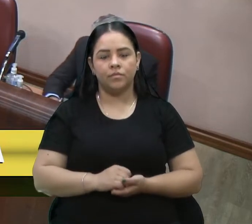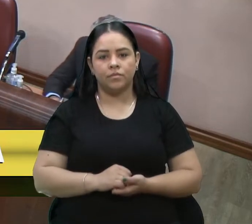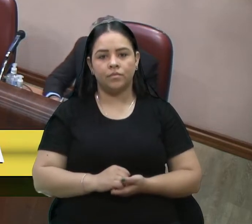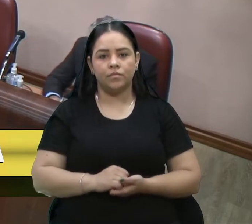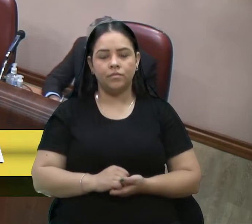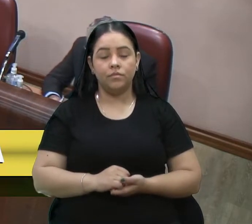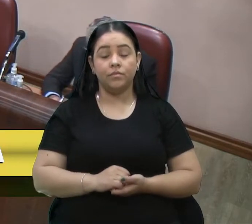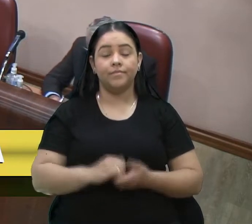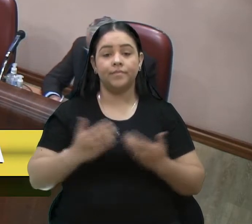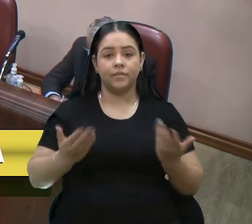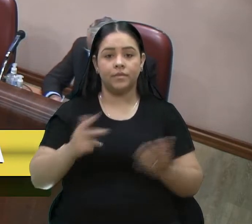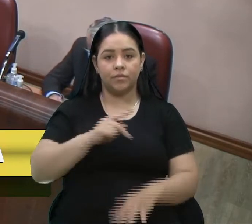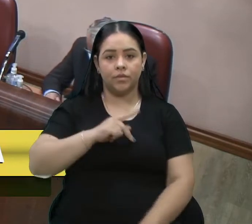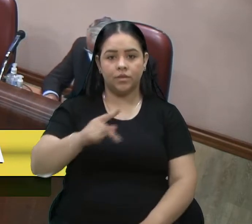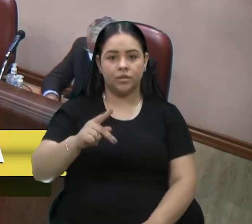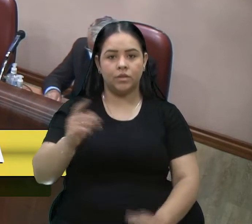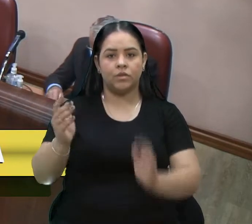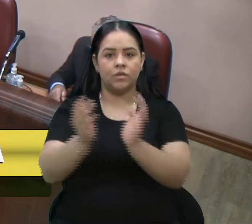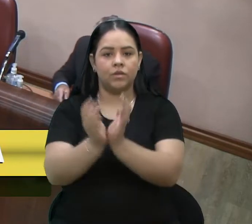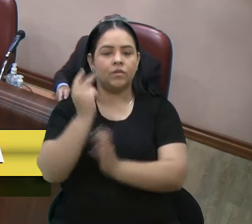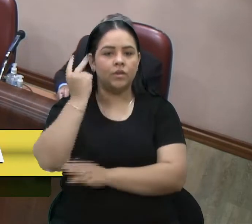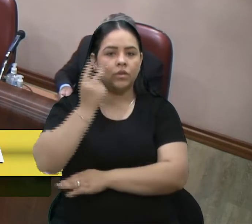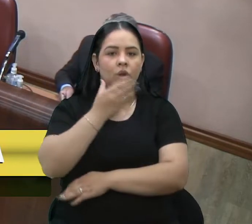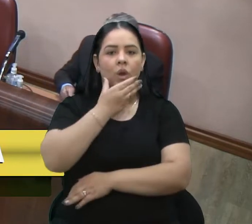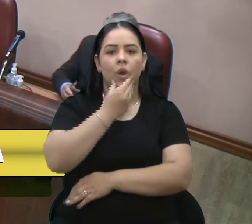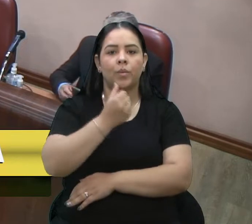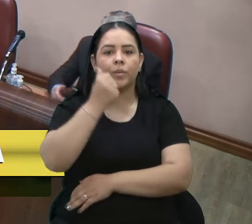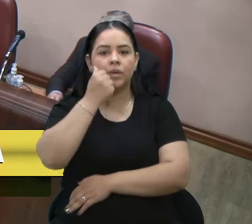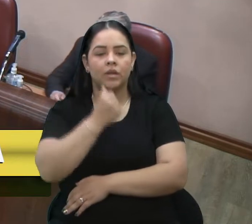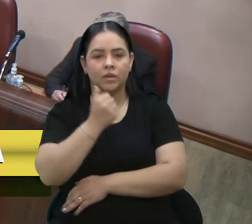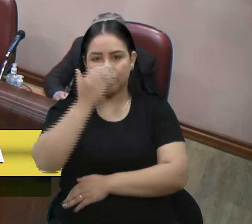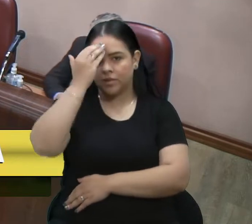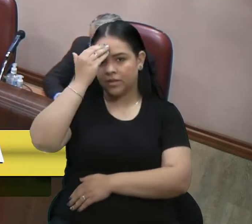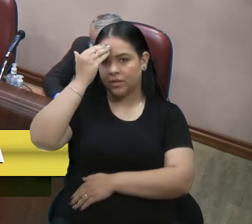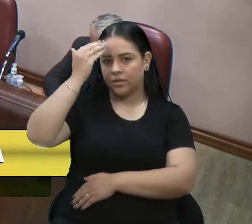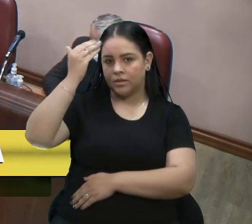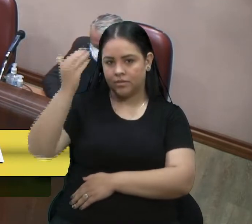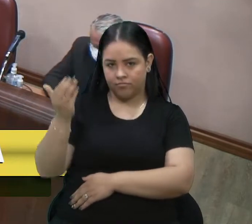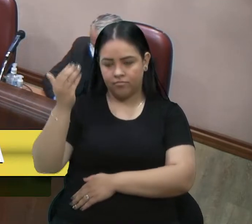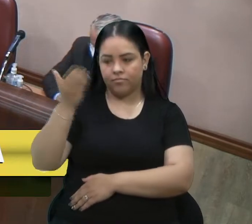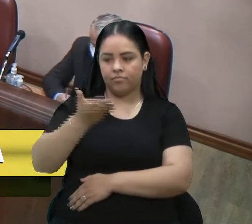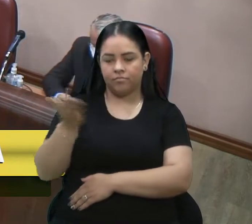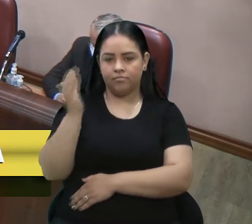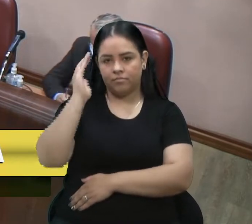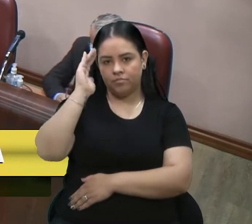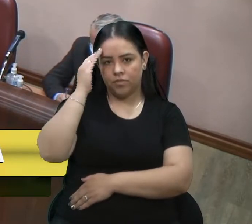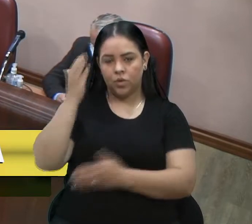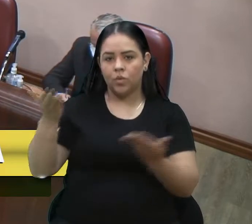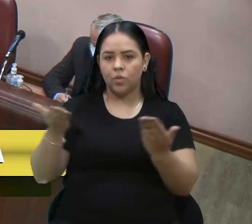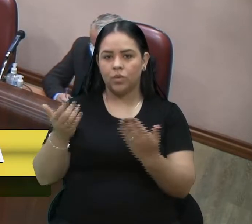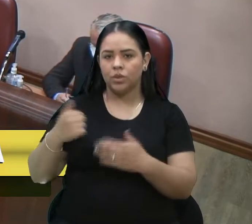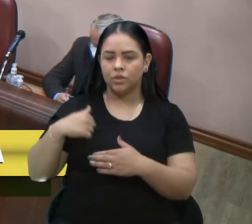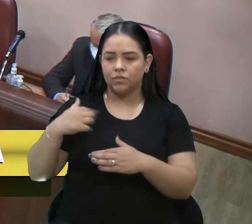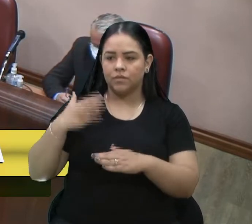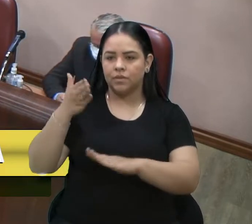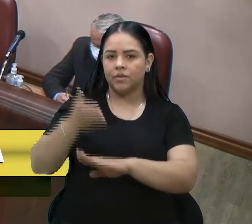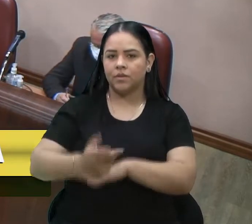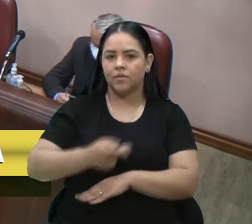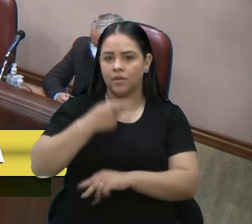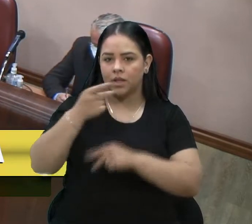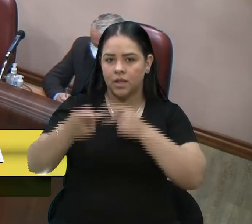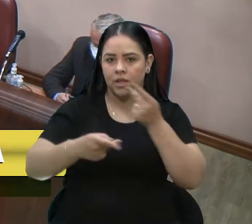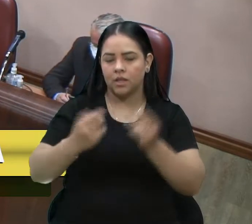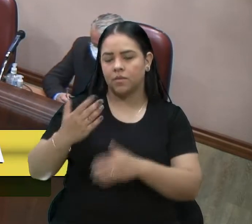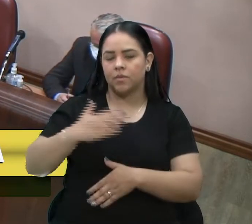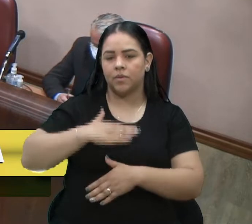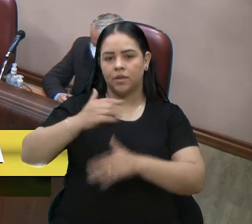Senhor presidente, senhoras e senhores vereadores, agradecer a compreensão da mesa. Hoje eu quero fazer uma retrospectiva, então, do meu